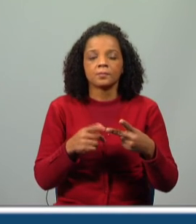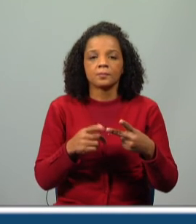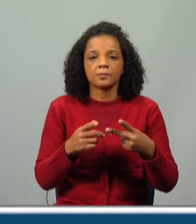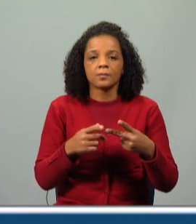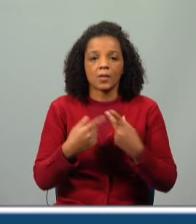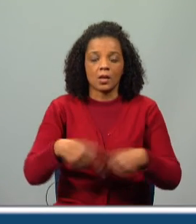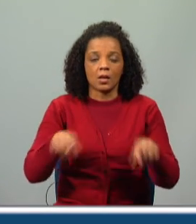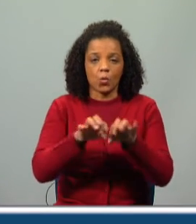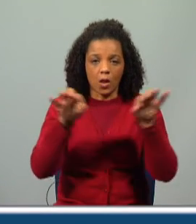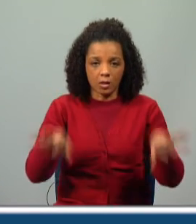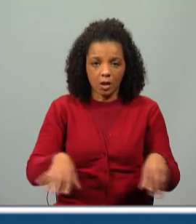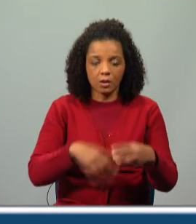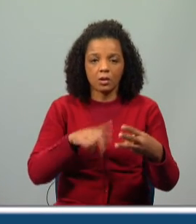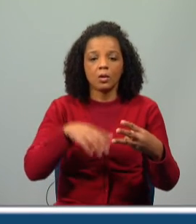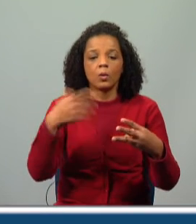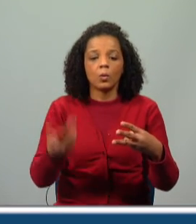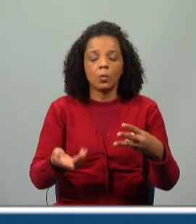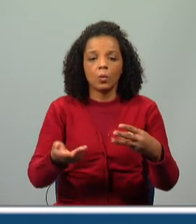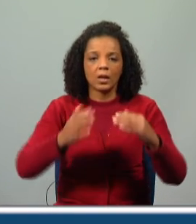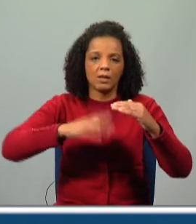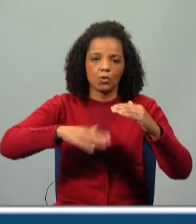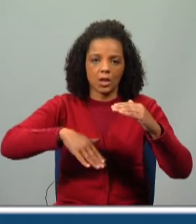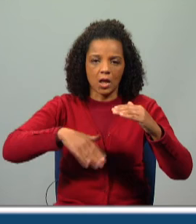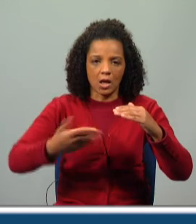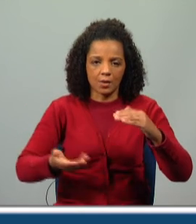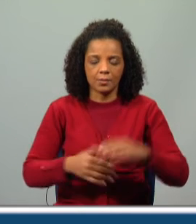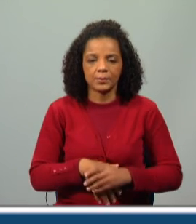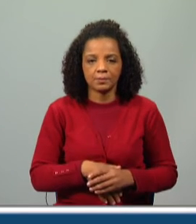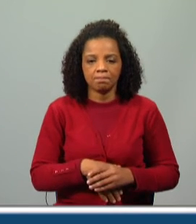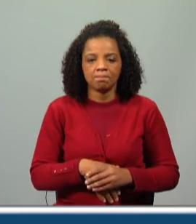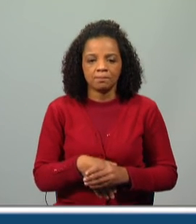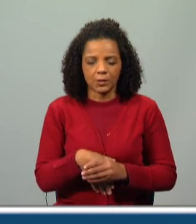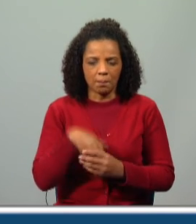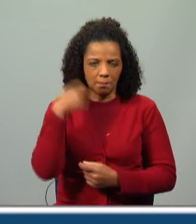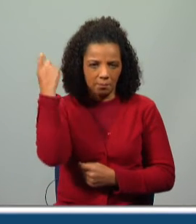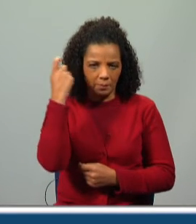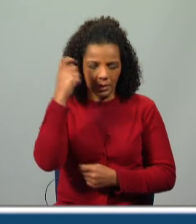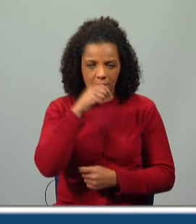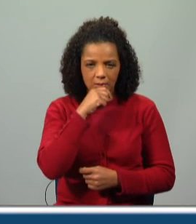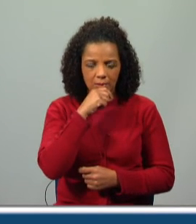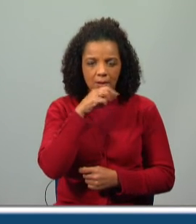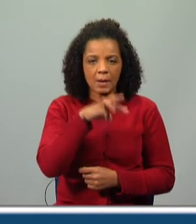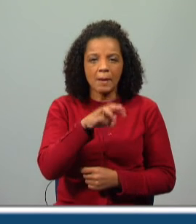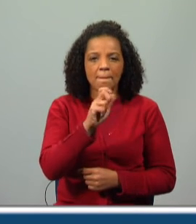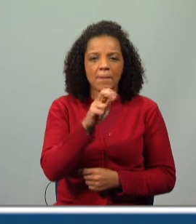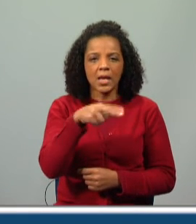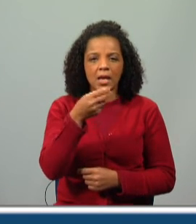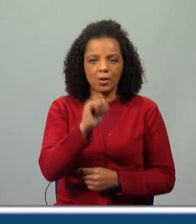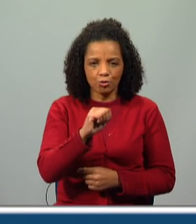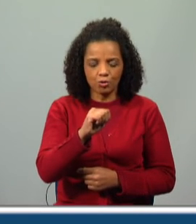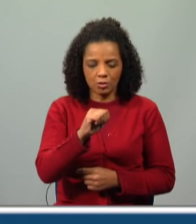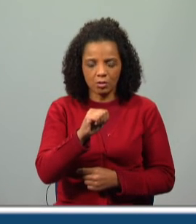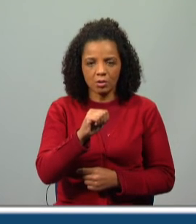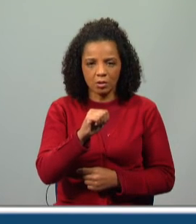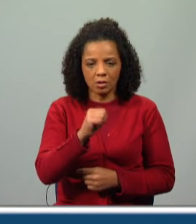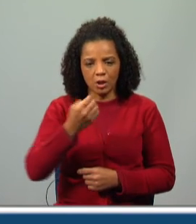será de igualdade ou será de inferioridade? Ora, pensa lá. Menos do que? O menos